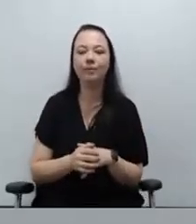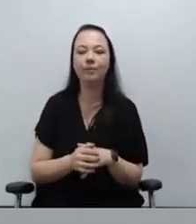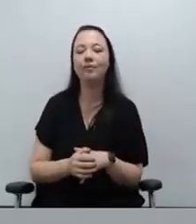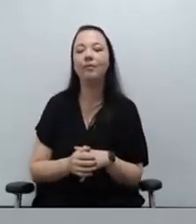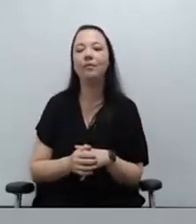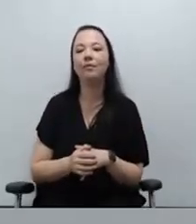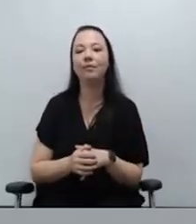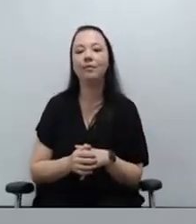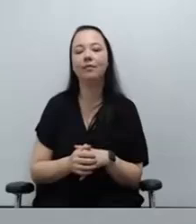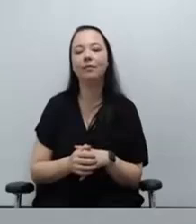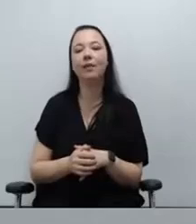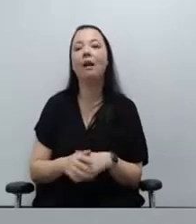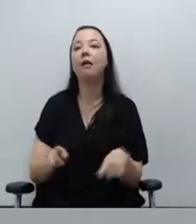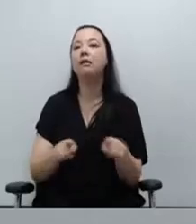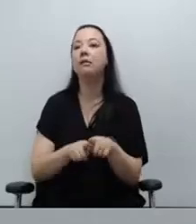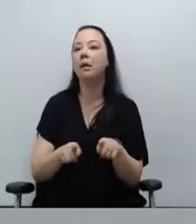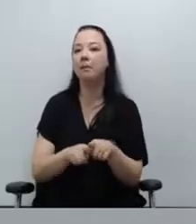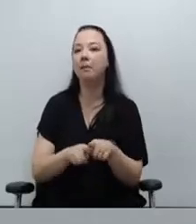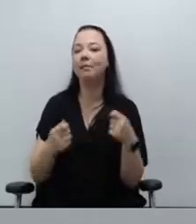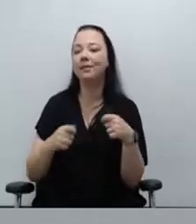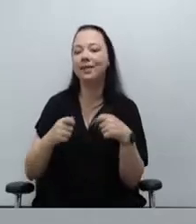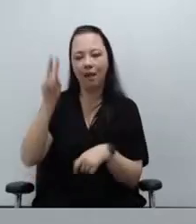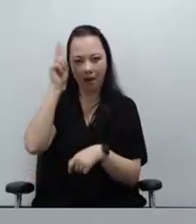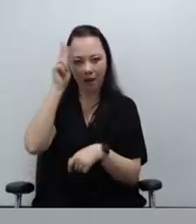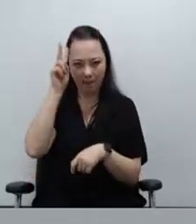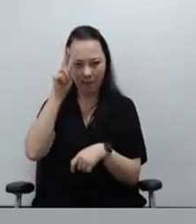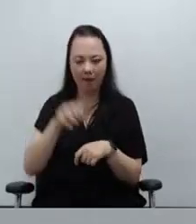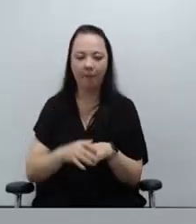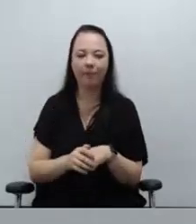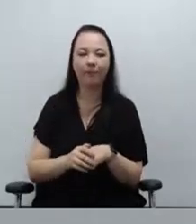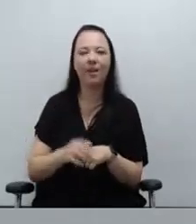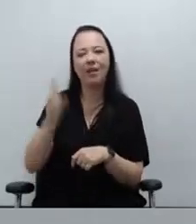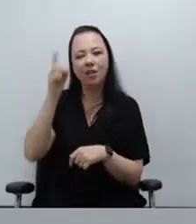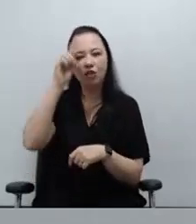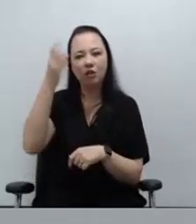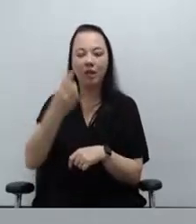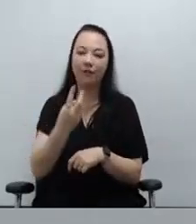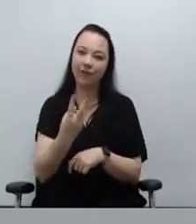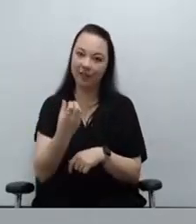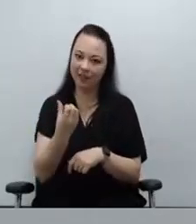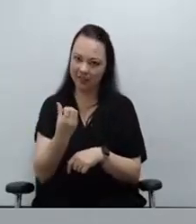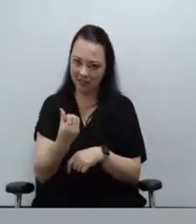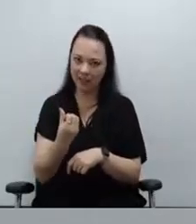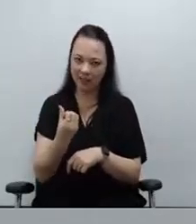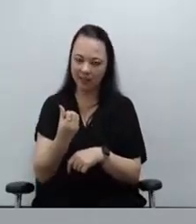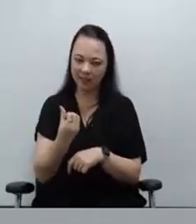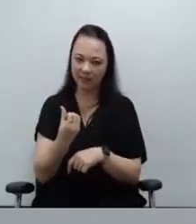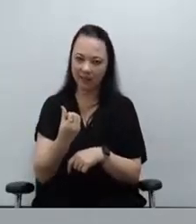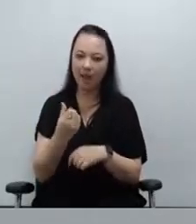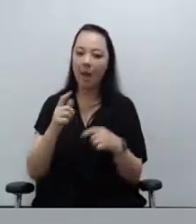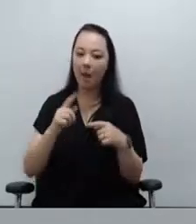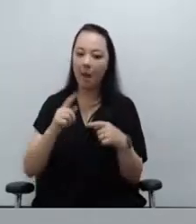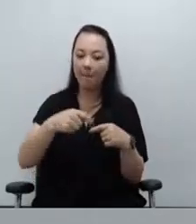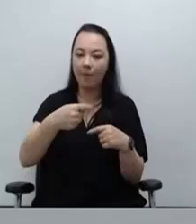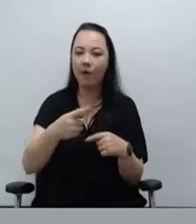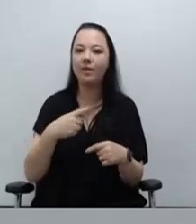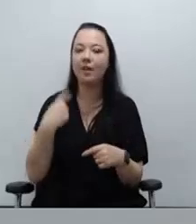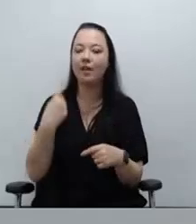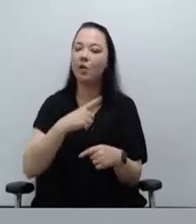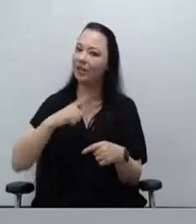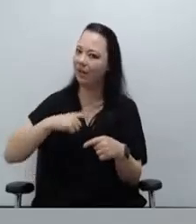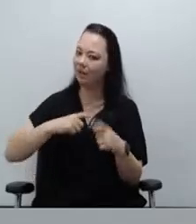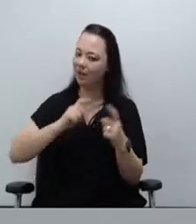Aproveitando, e aqui também para lembrar que na segunda-feira, agora, no dia 26, nós teremos a reunião, né, de coordenadores regionais